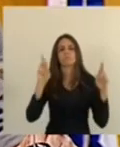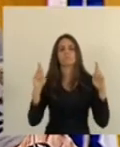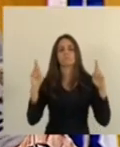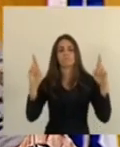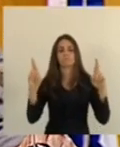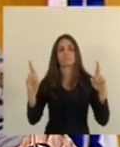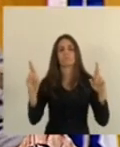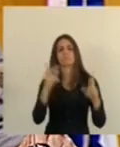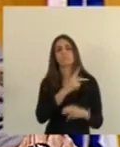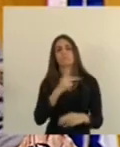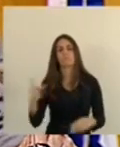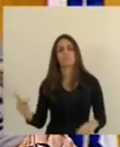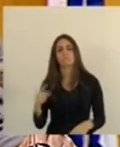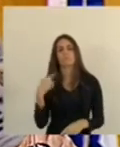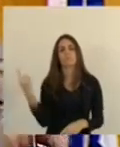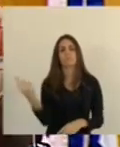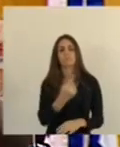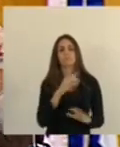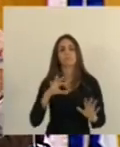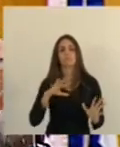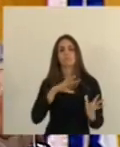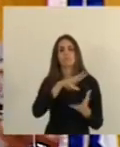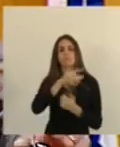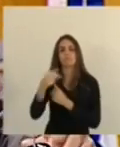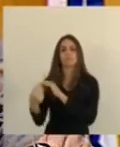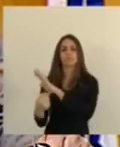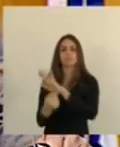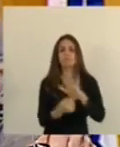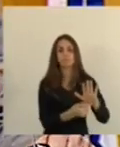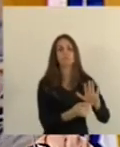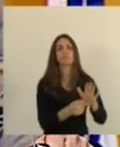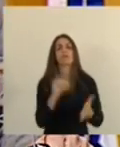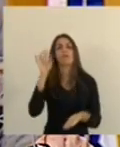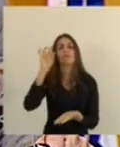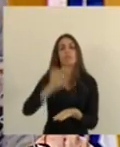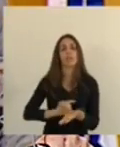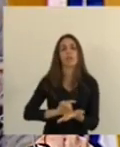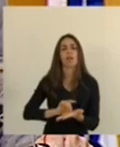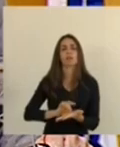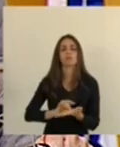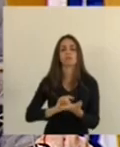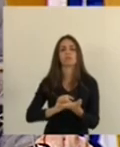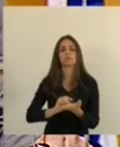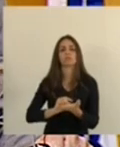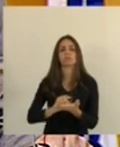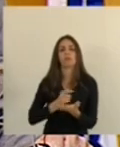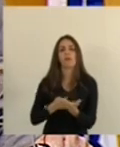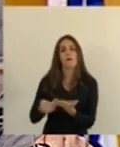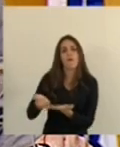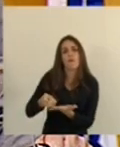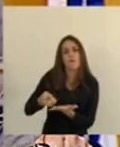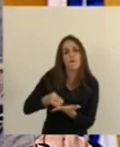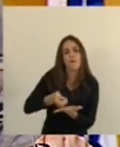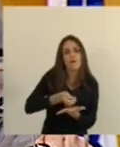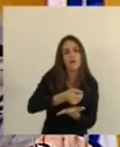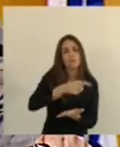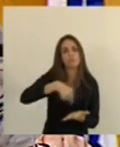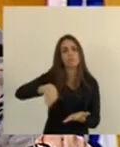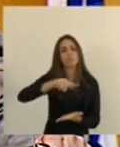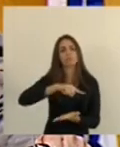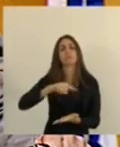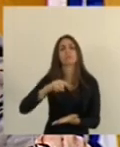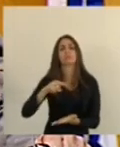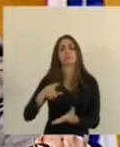que o presidente mostre para o mundo ou seja a verdade por trás de tantas fake news da nossa